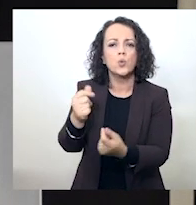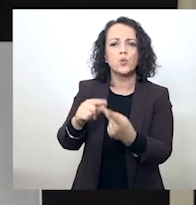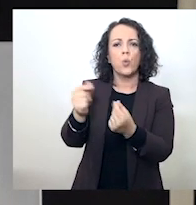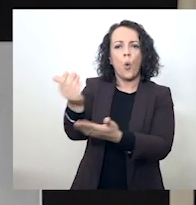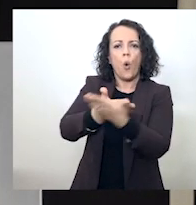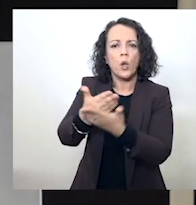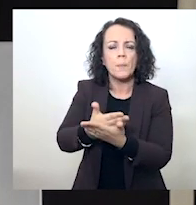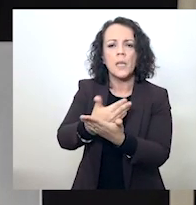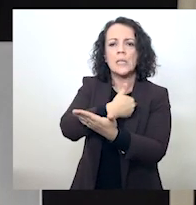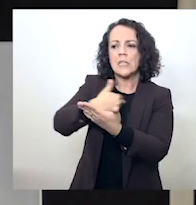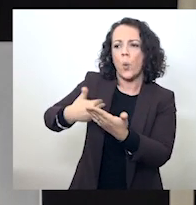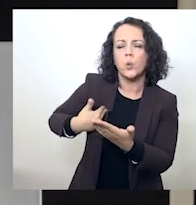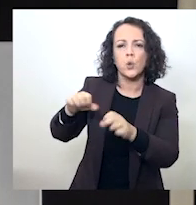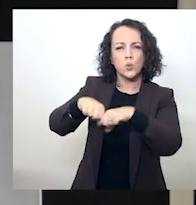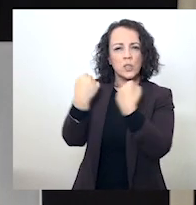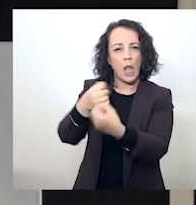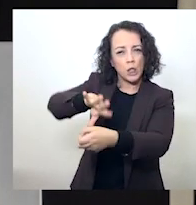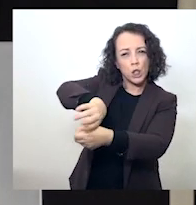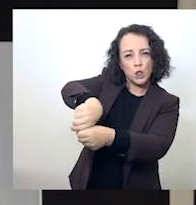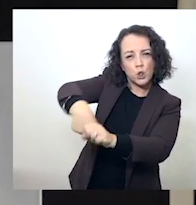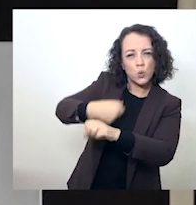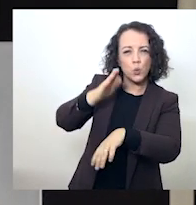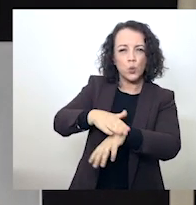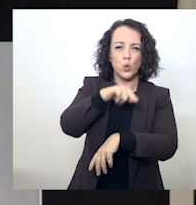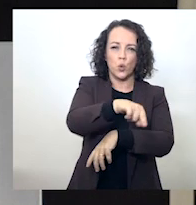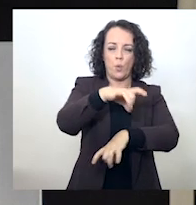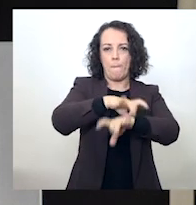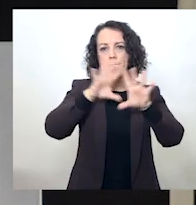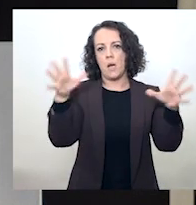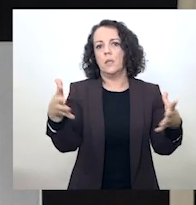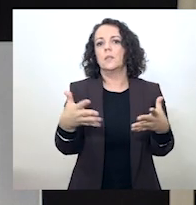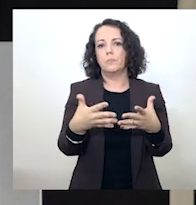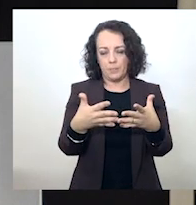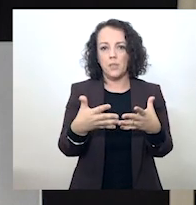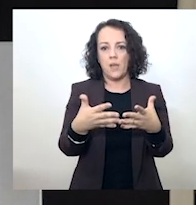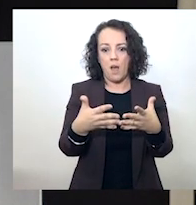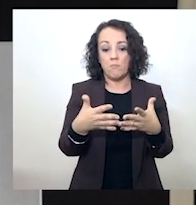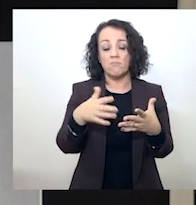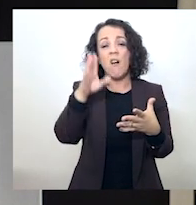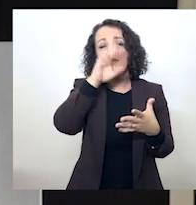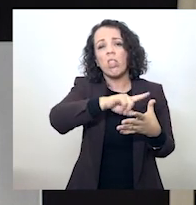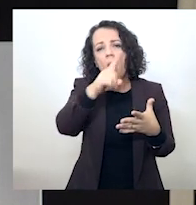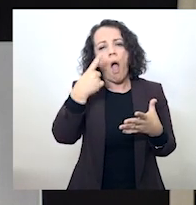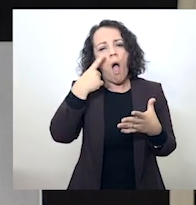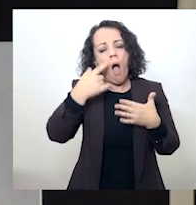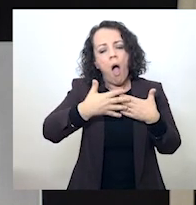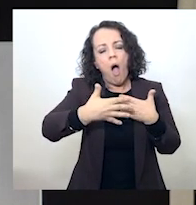e sociedade destruídas por uma pandemia que vá até outubro deste ano.